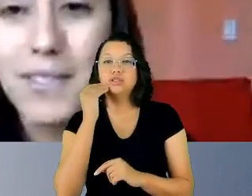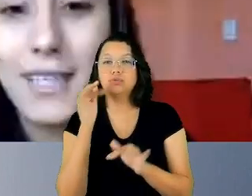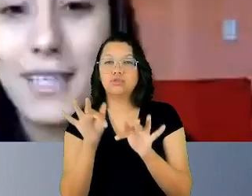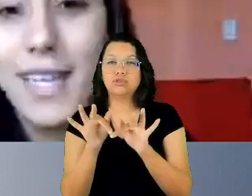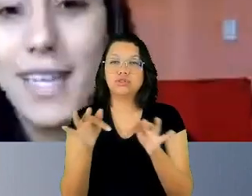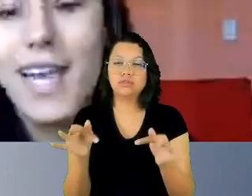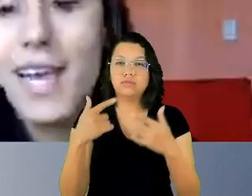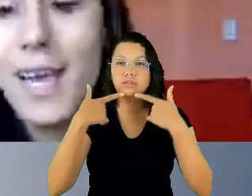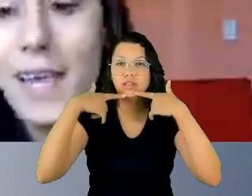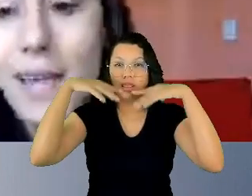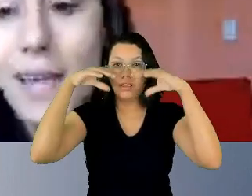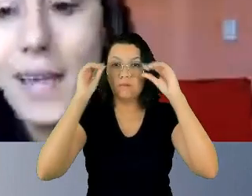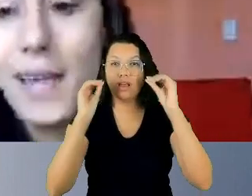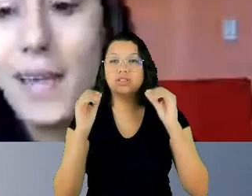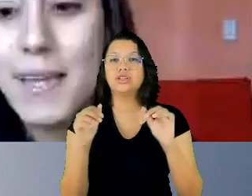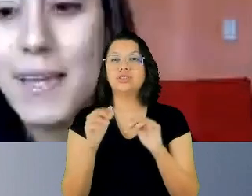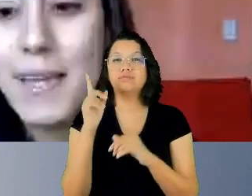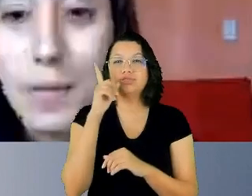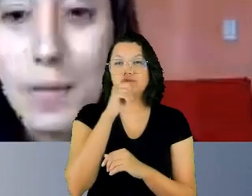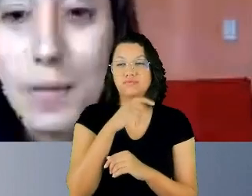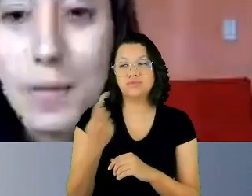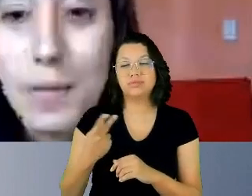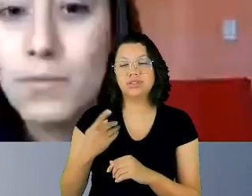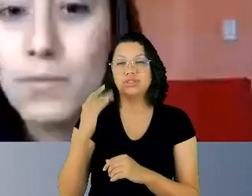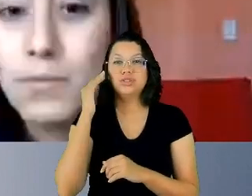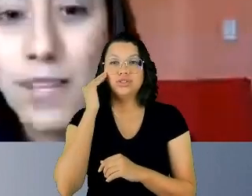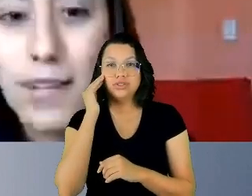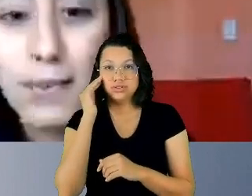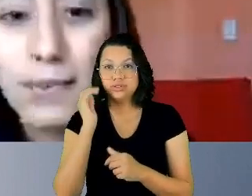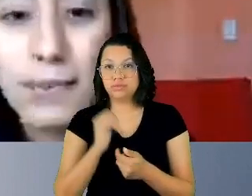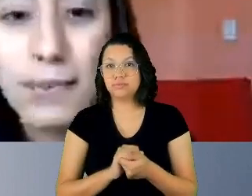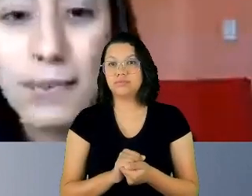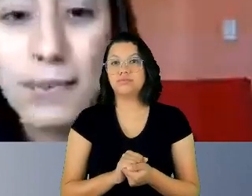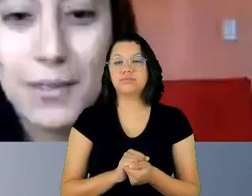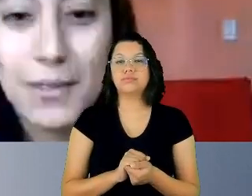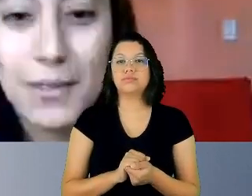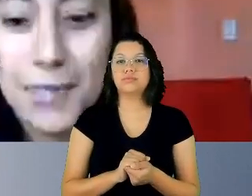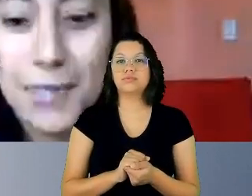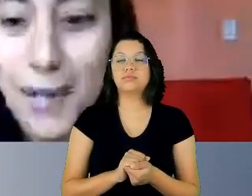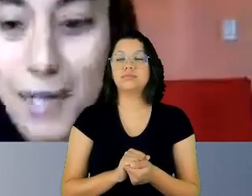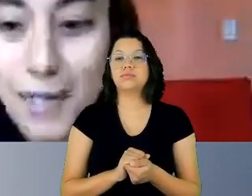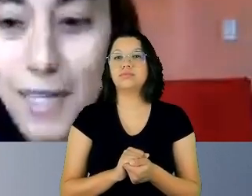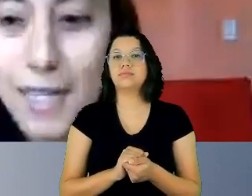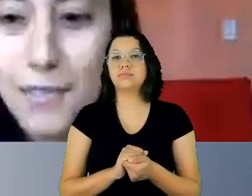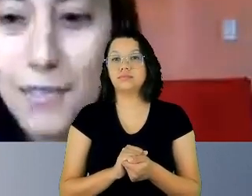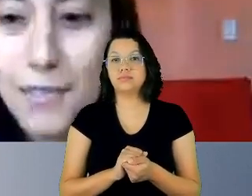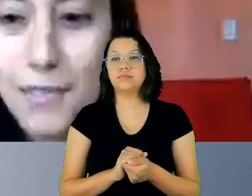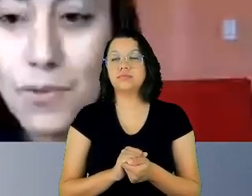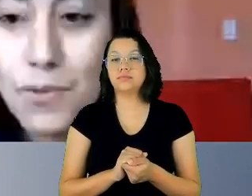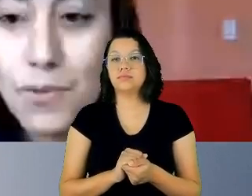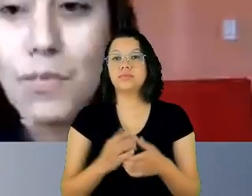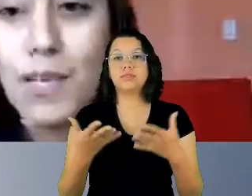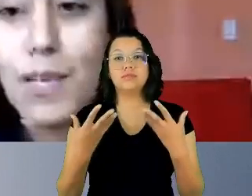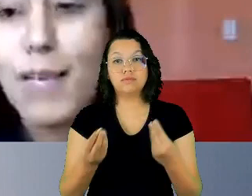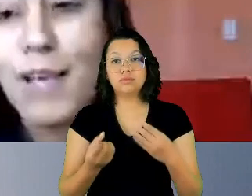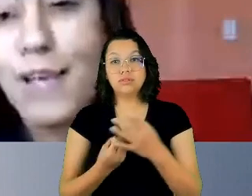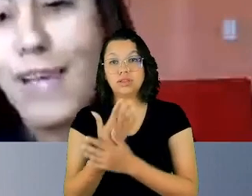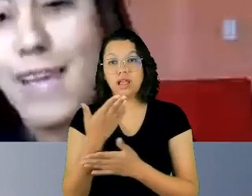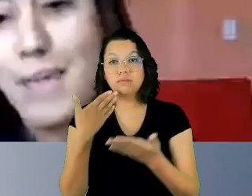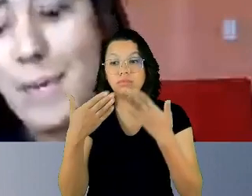entender e com isso criar pontos, criar diálogos. E eu só agradeço, enfim, vamos